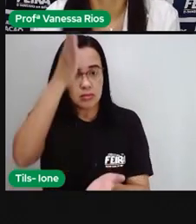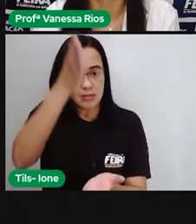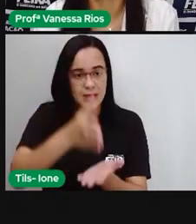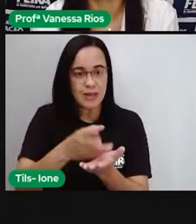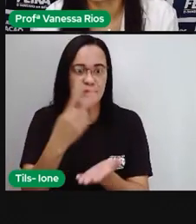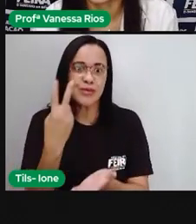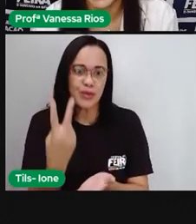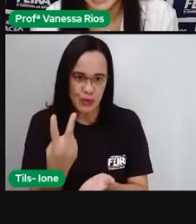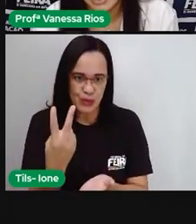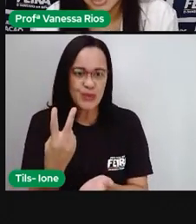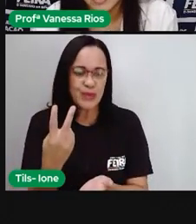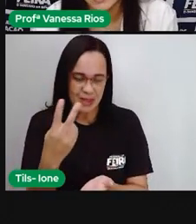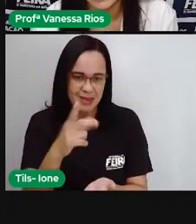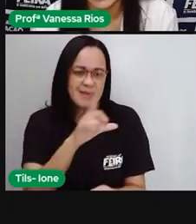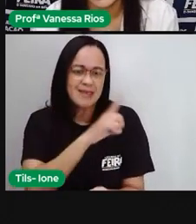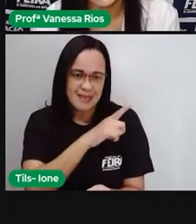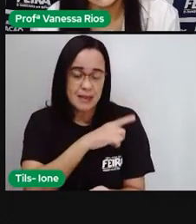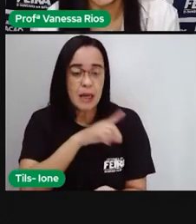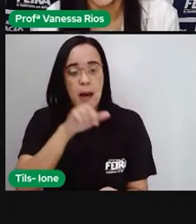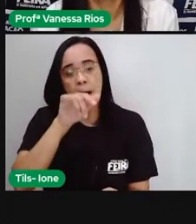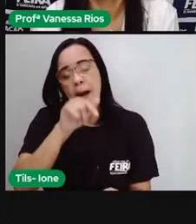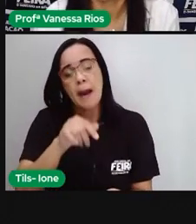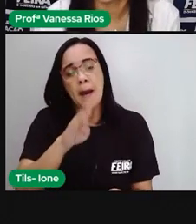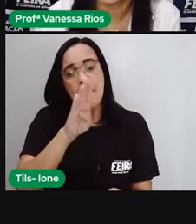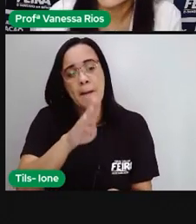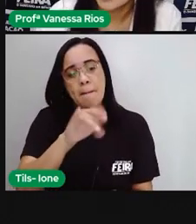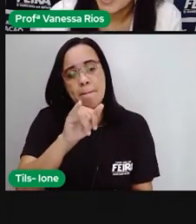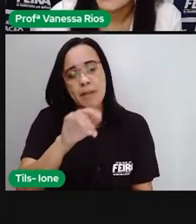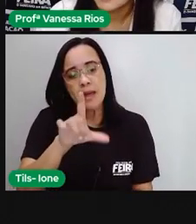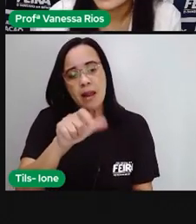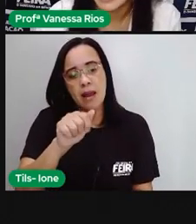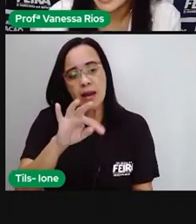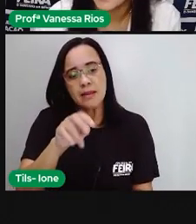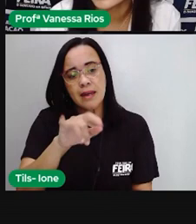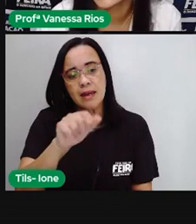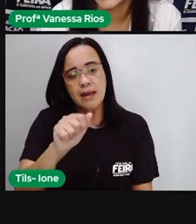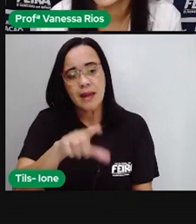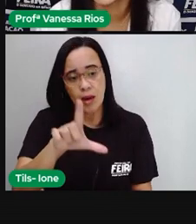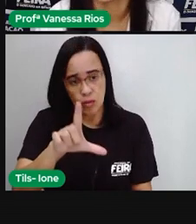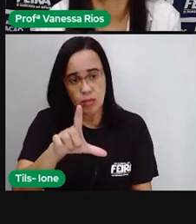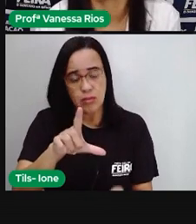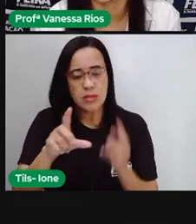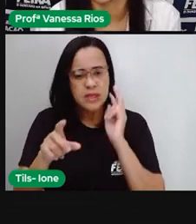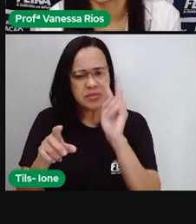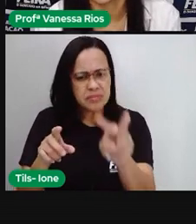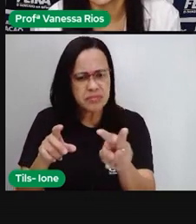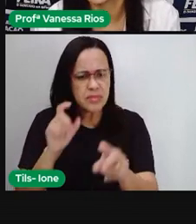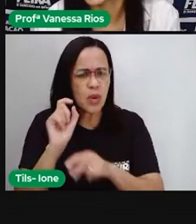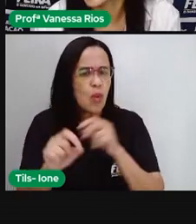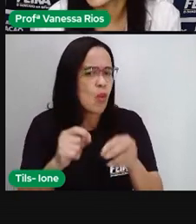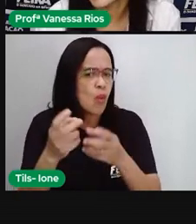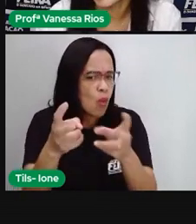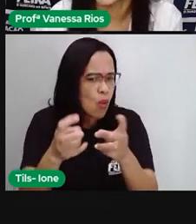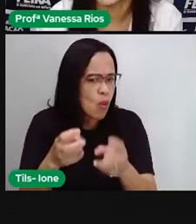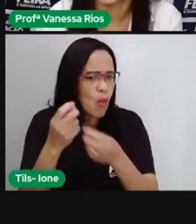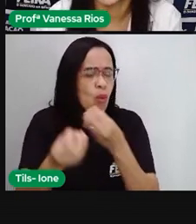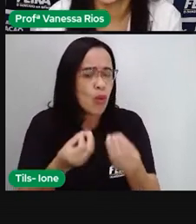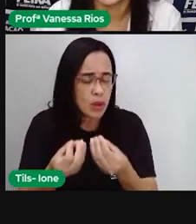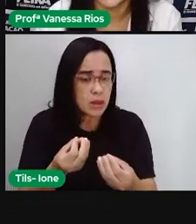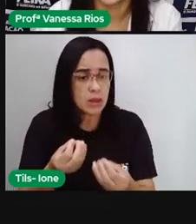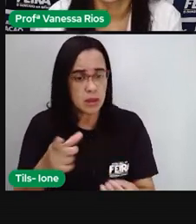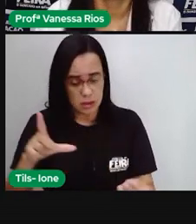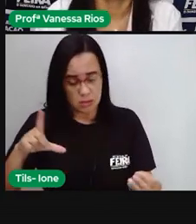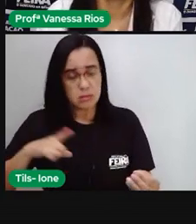aí em duas partes. E numa observação superficial, a gente percebe que existe sim aí uma